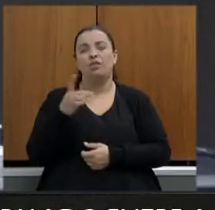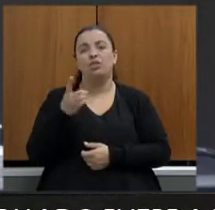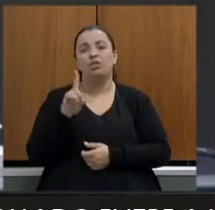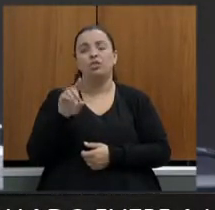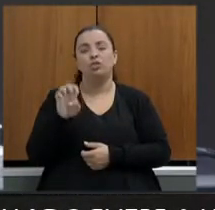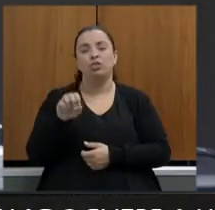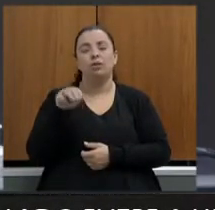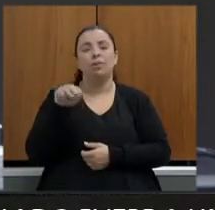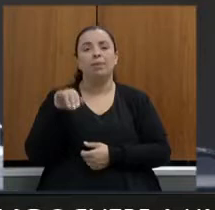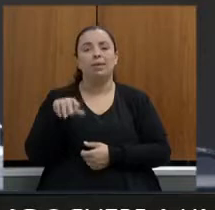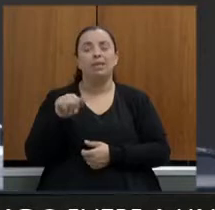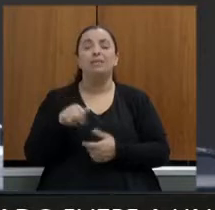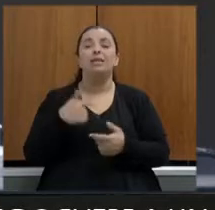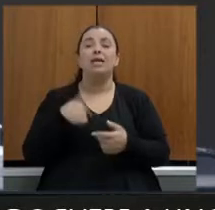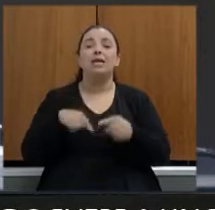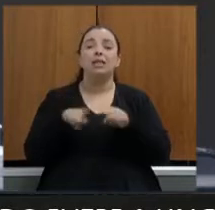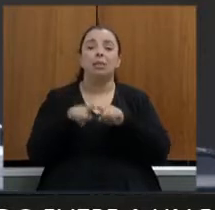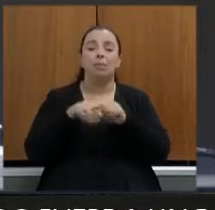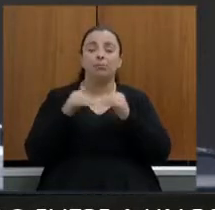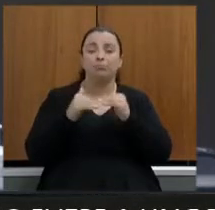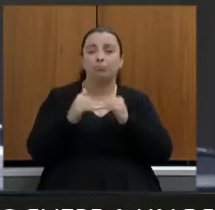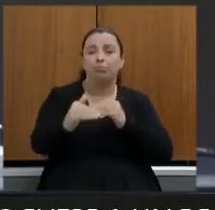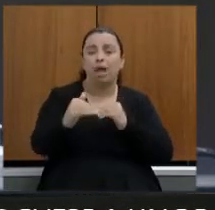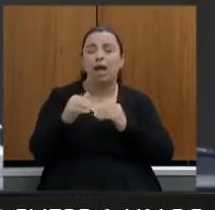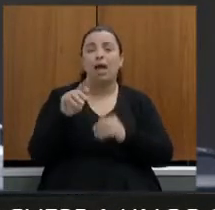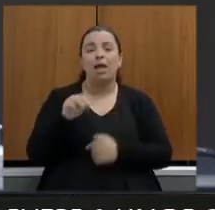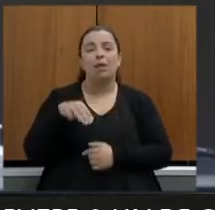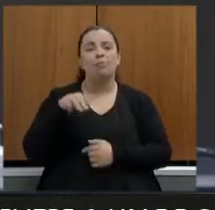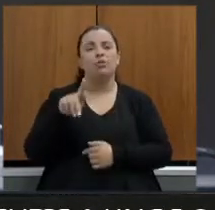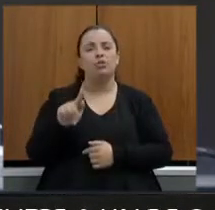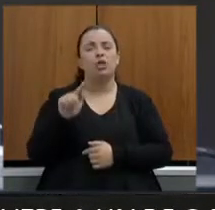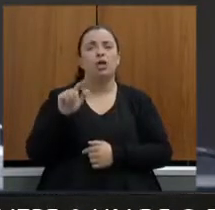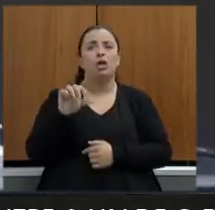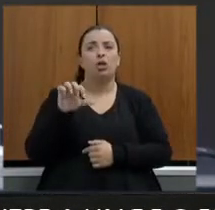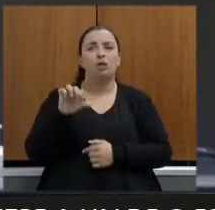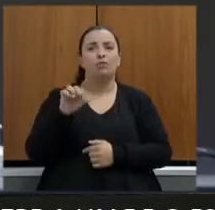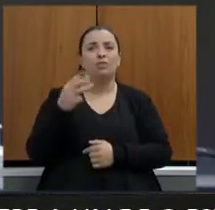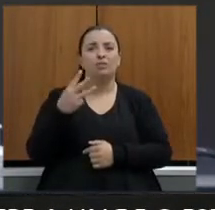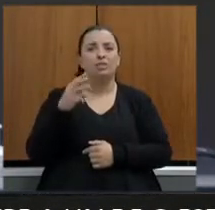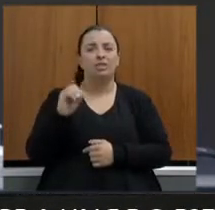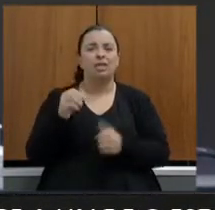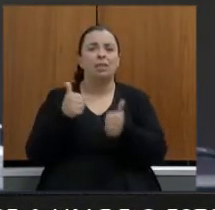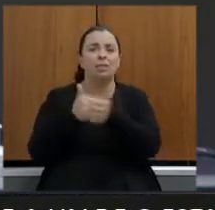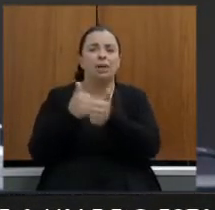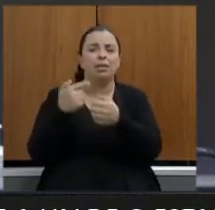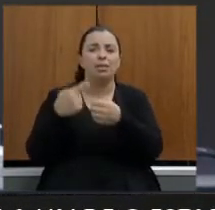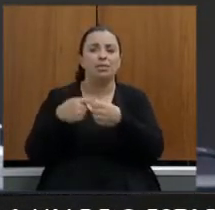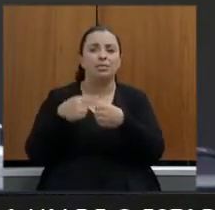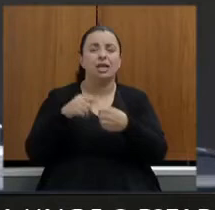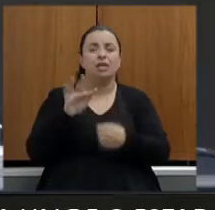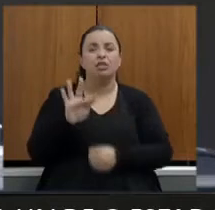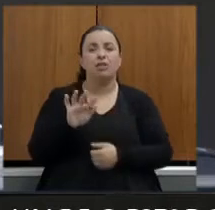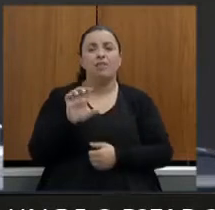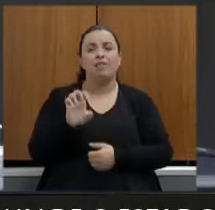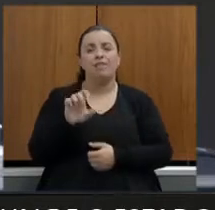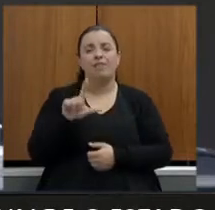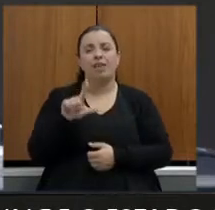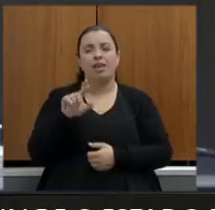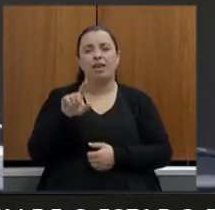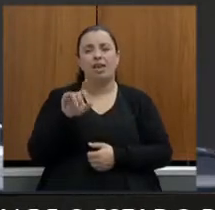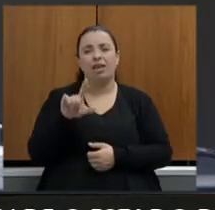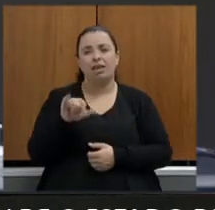rodovista dual AMG 930 próximo a Felixlândia essas obras